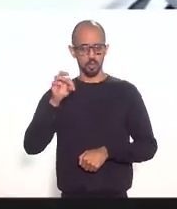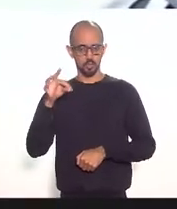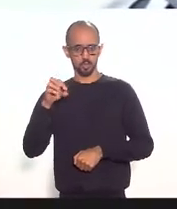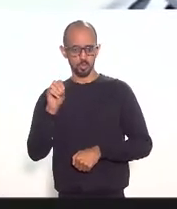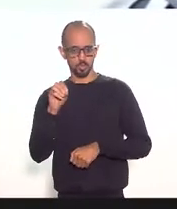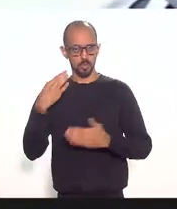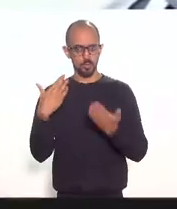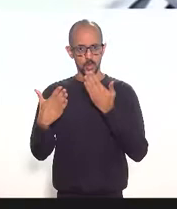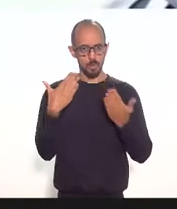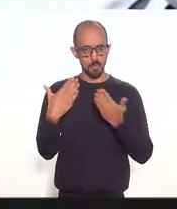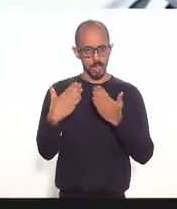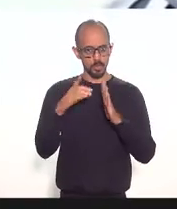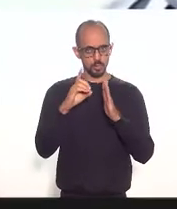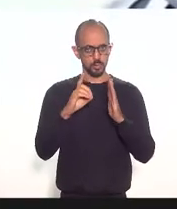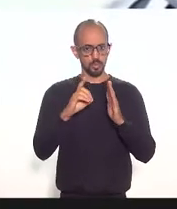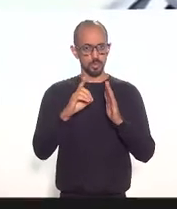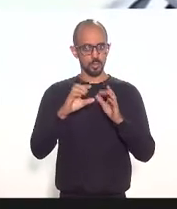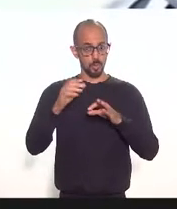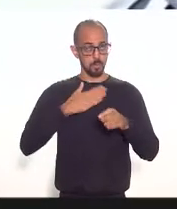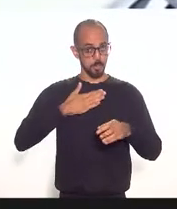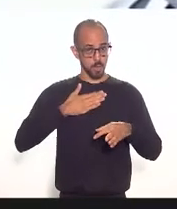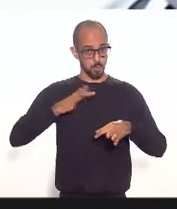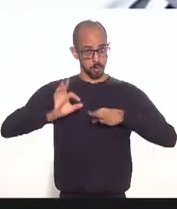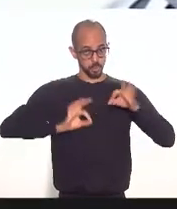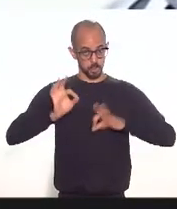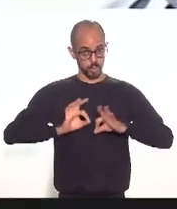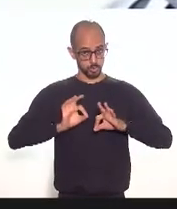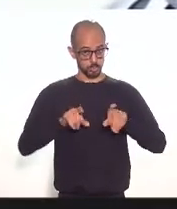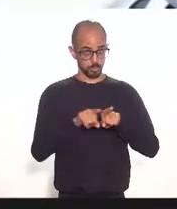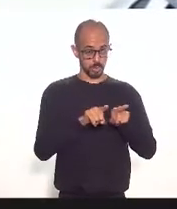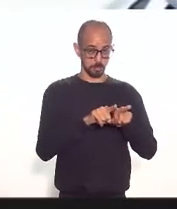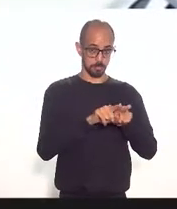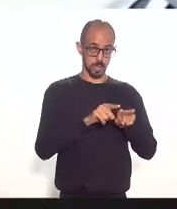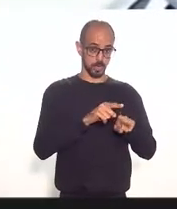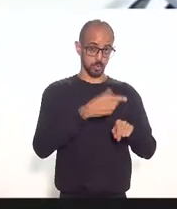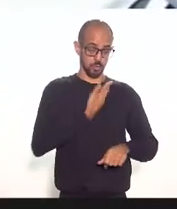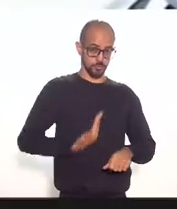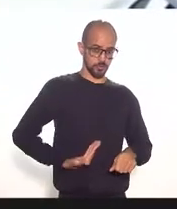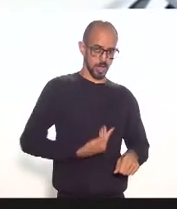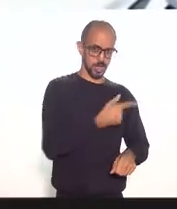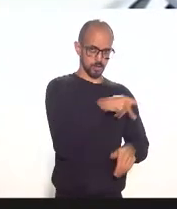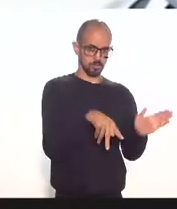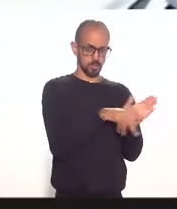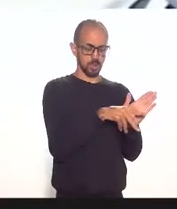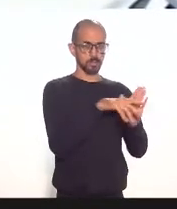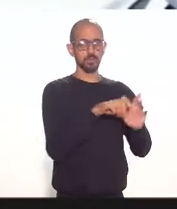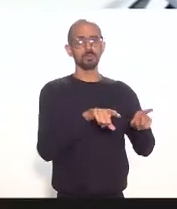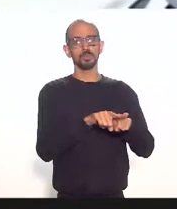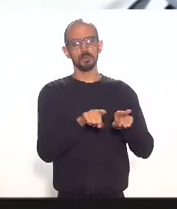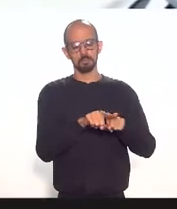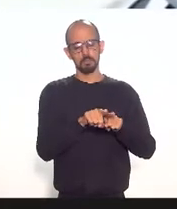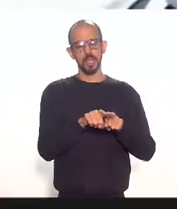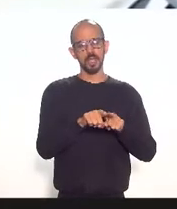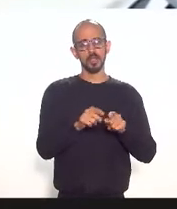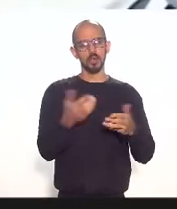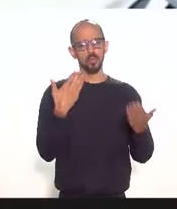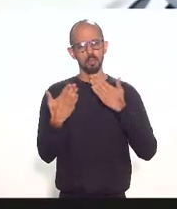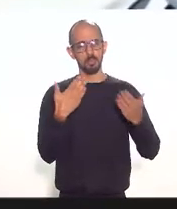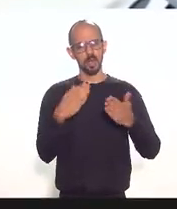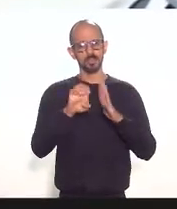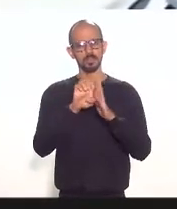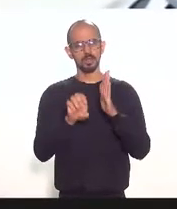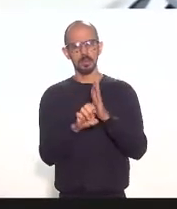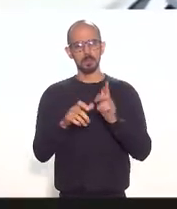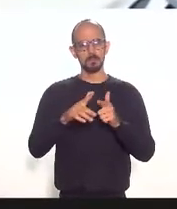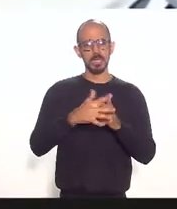projeto com o projeto do governo, e já algumas emendas que foram feitas quando o projeto do governo foi